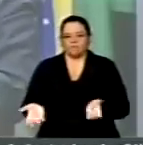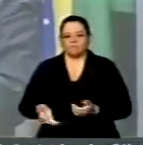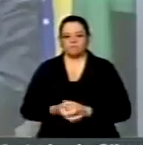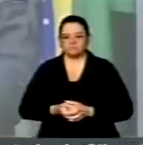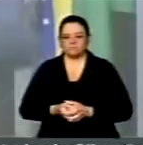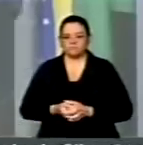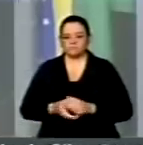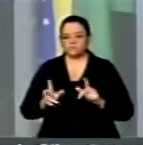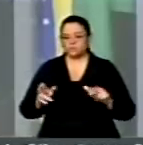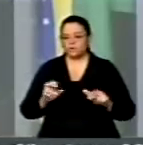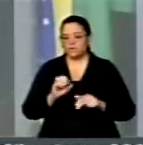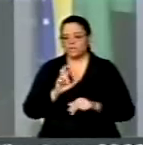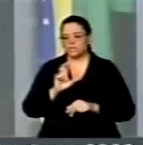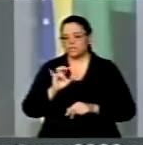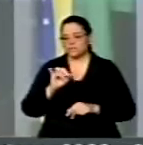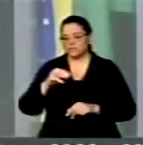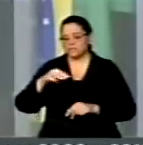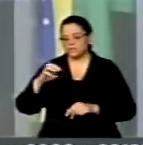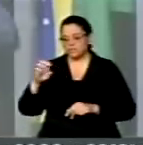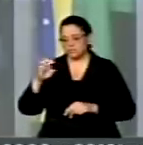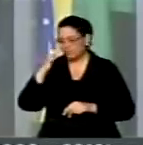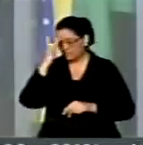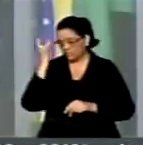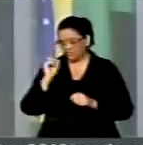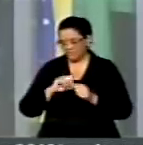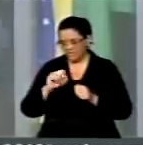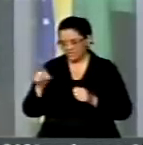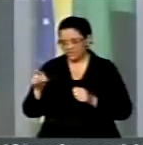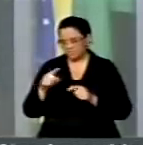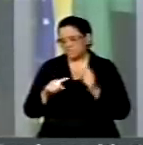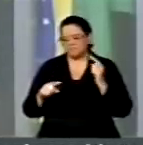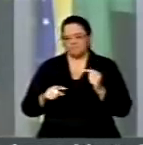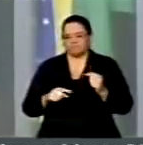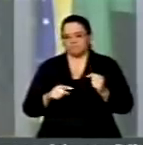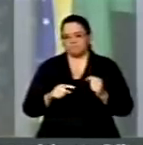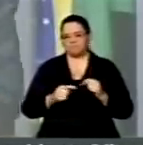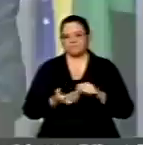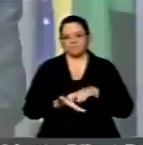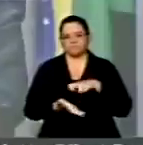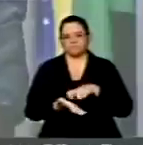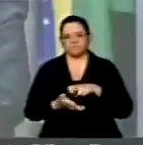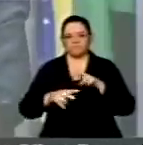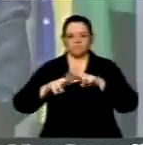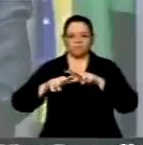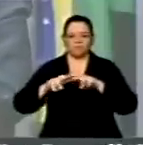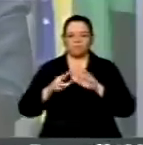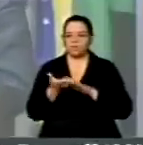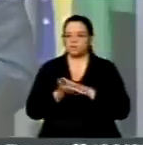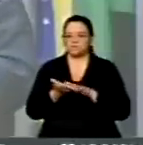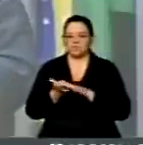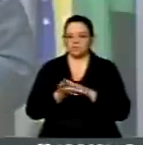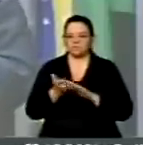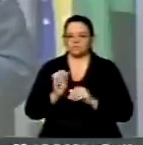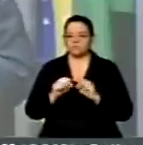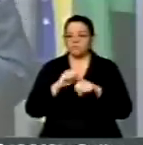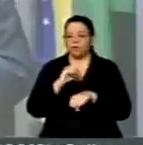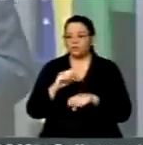sentem impunes aqueles que lesam a propriedade? Como se sentem impunes aqueles que lesam a vida?